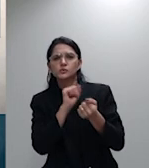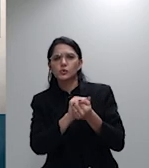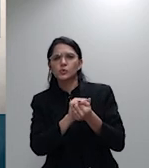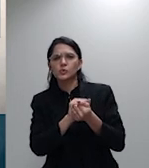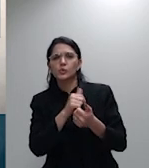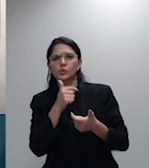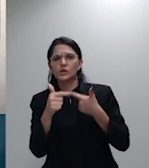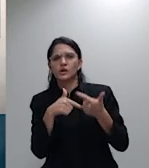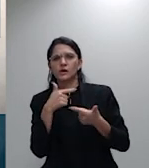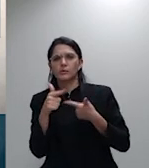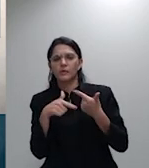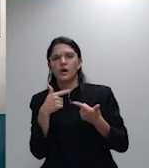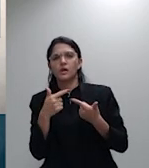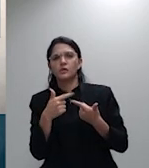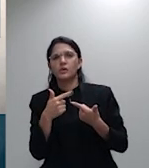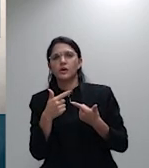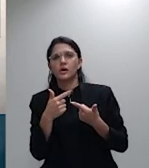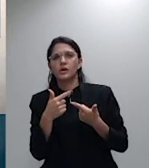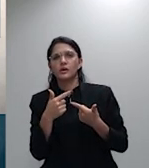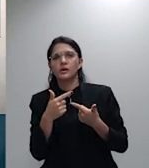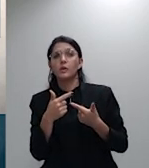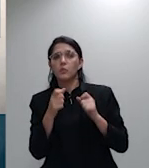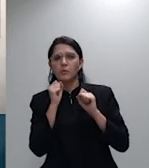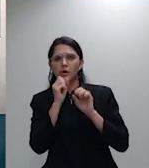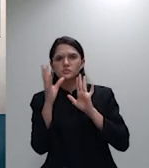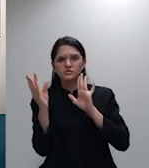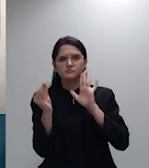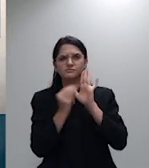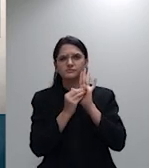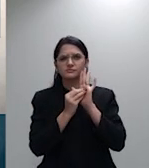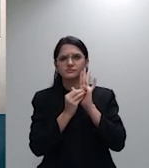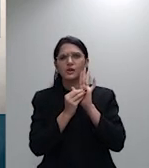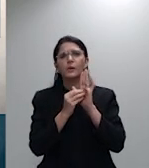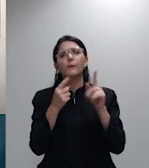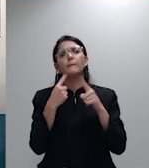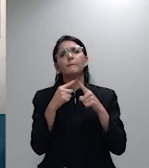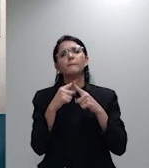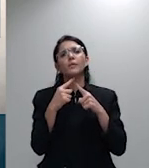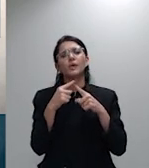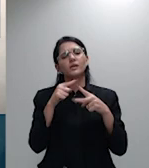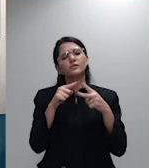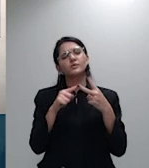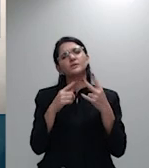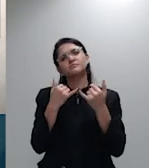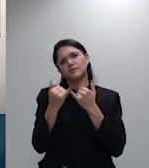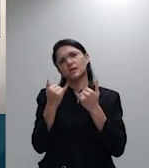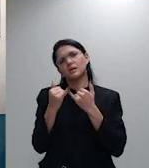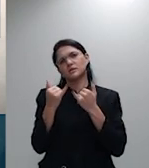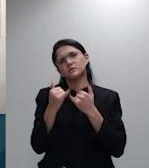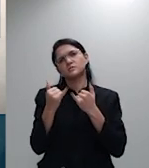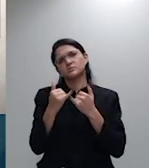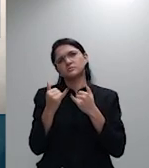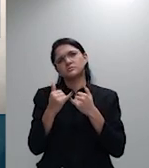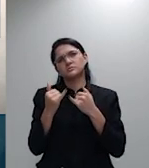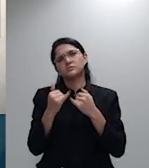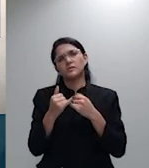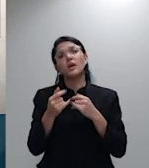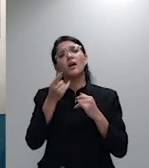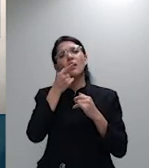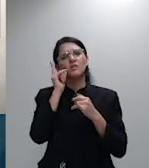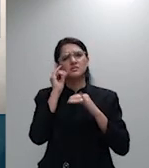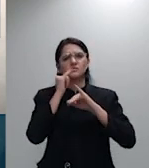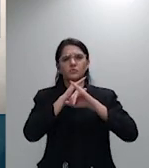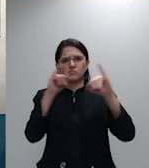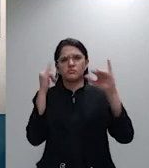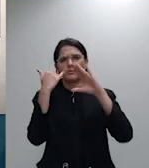pela emenda porque são parecidos as questões e eu distribuí previamente aos colegas se quiser discute depois a gente discute